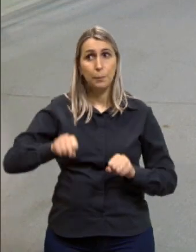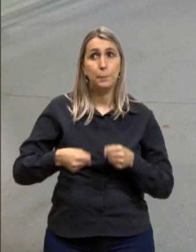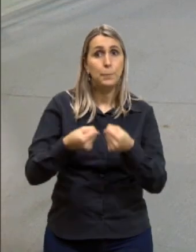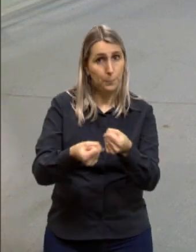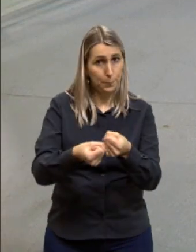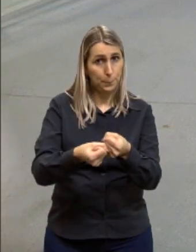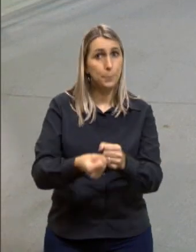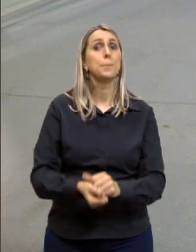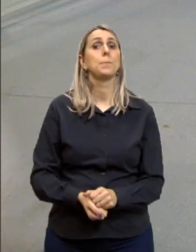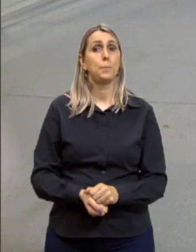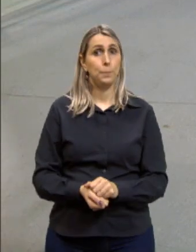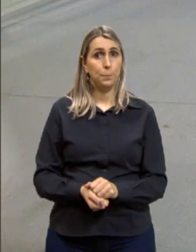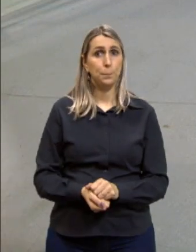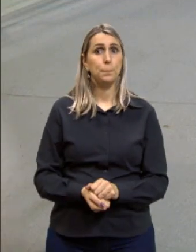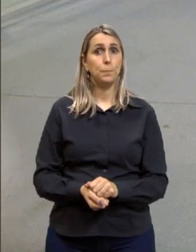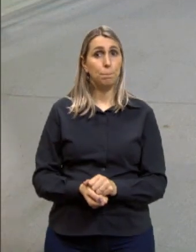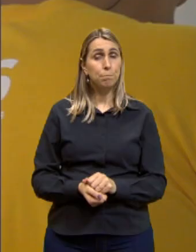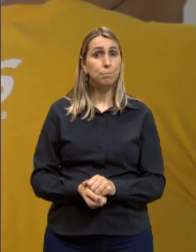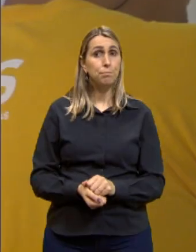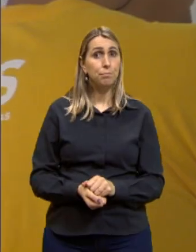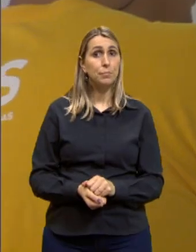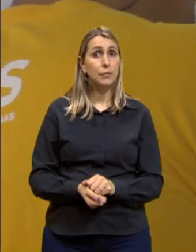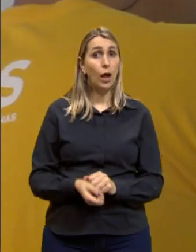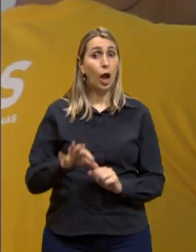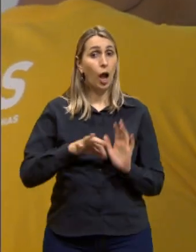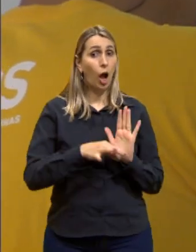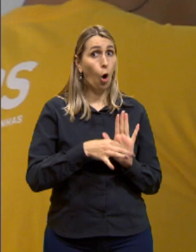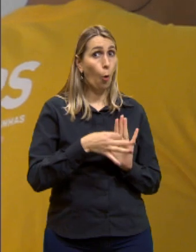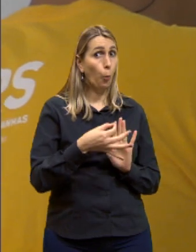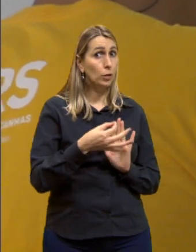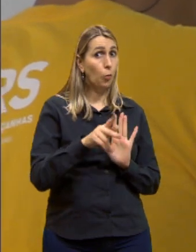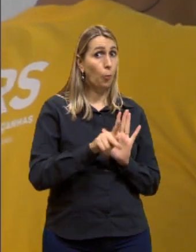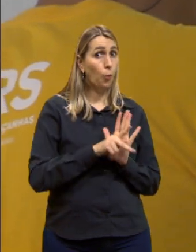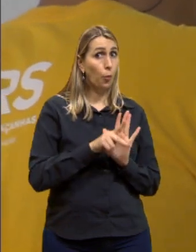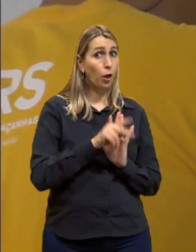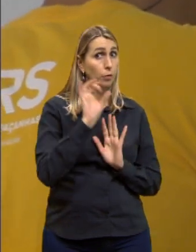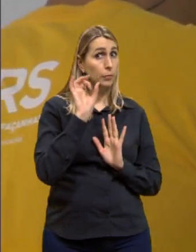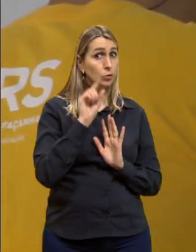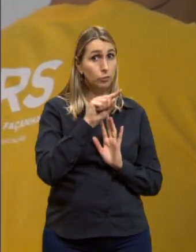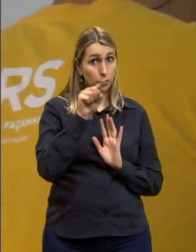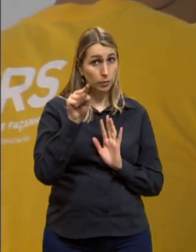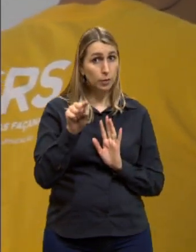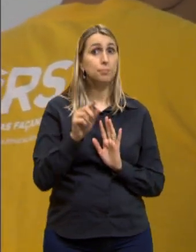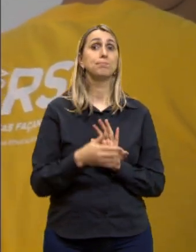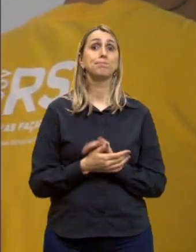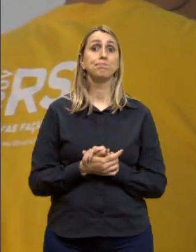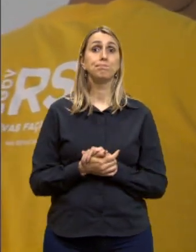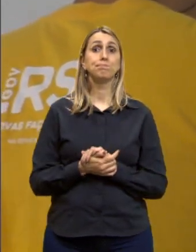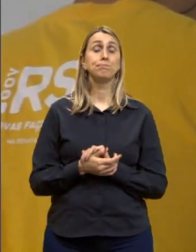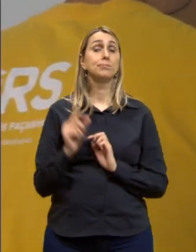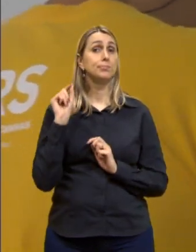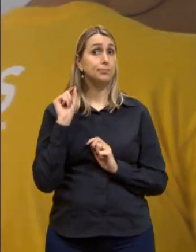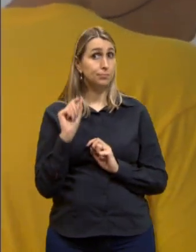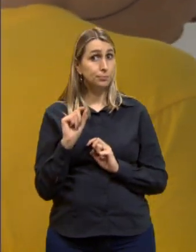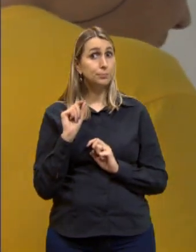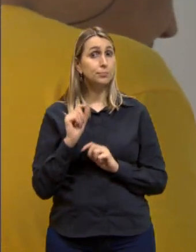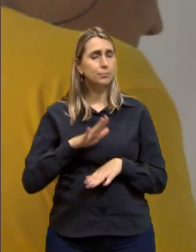que é a opinião de vocês, e que é